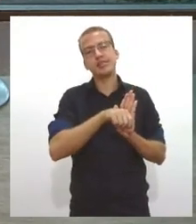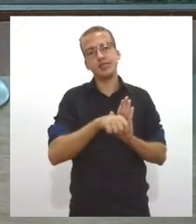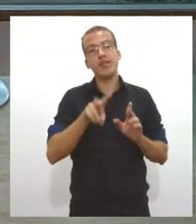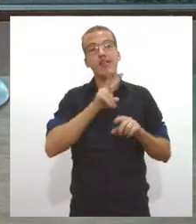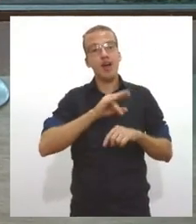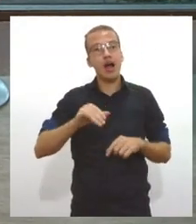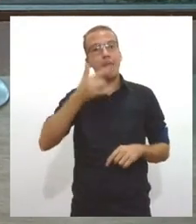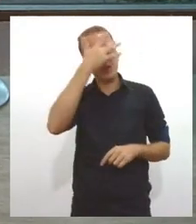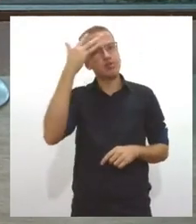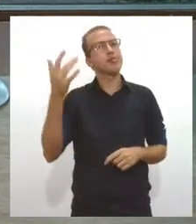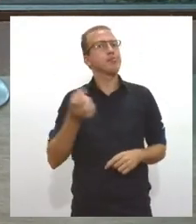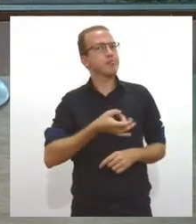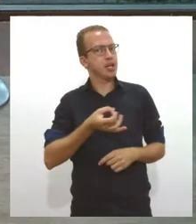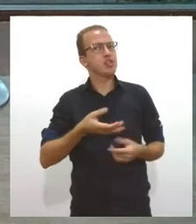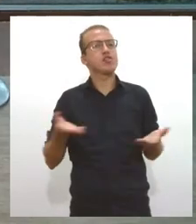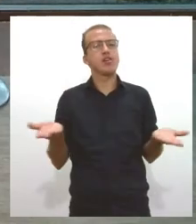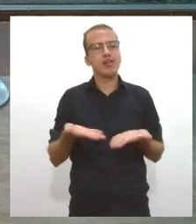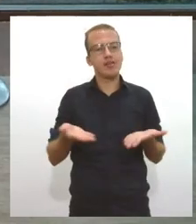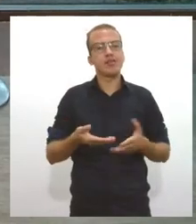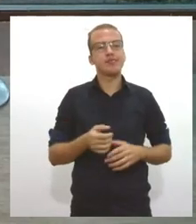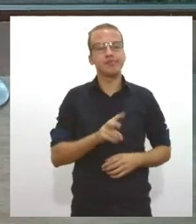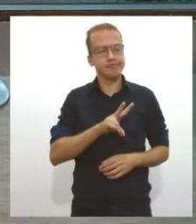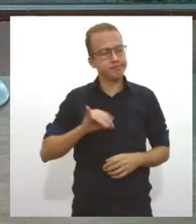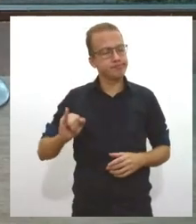pensar duas vezes antes de